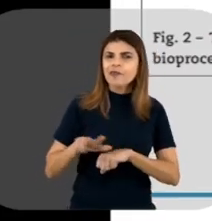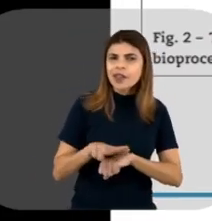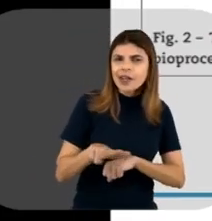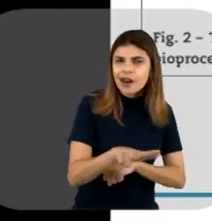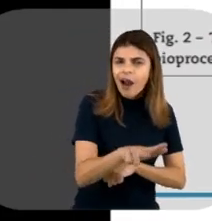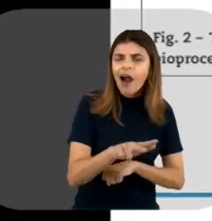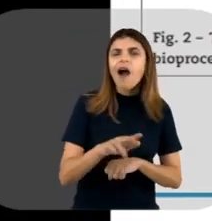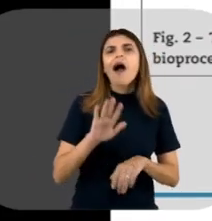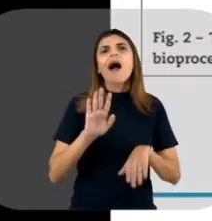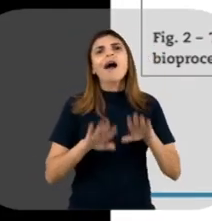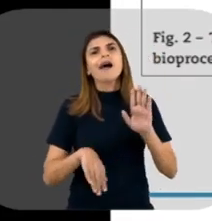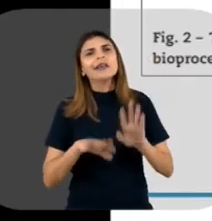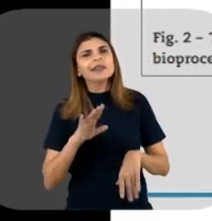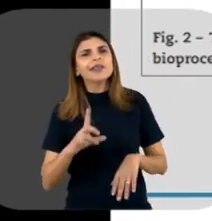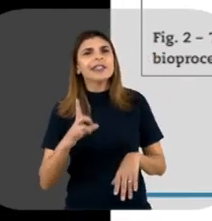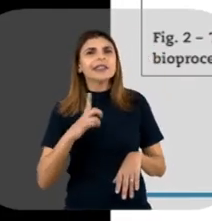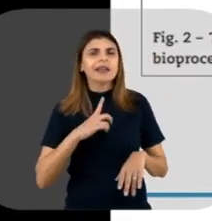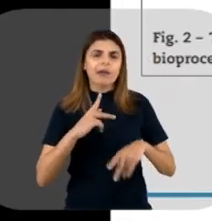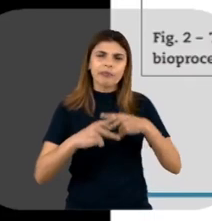inativação viral.